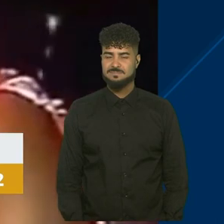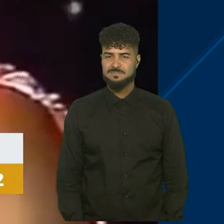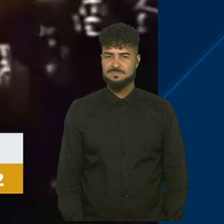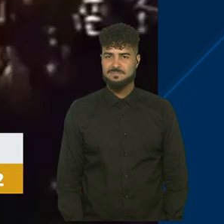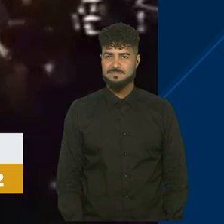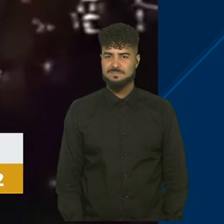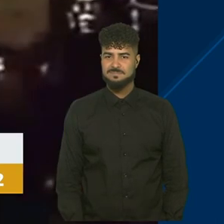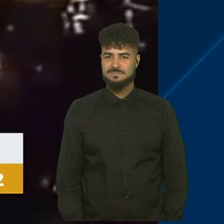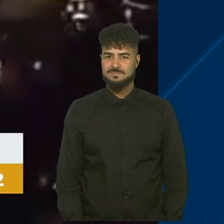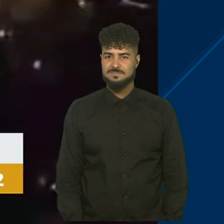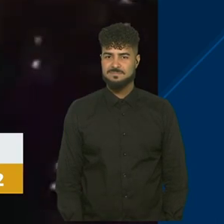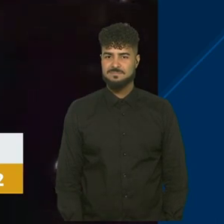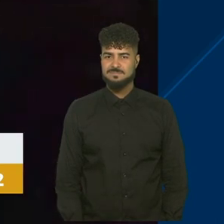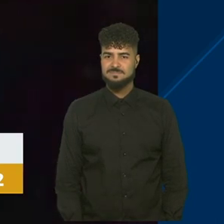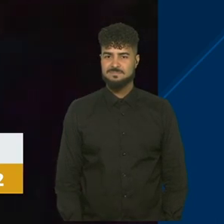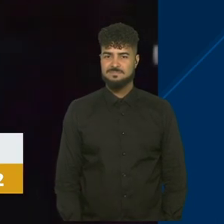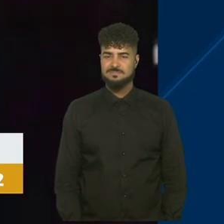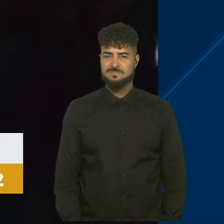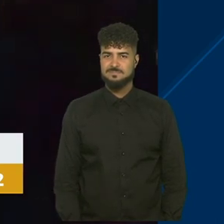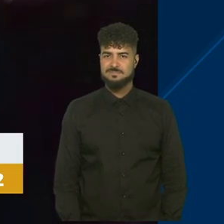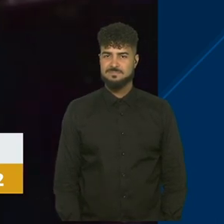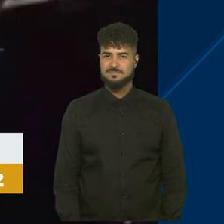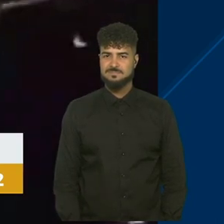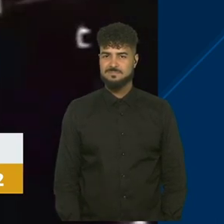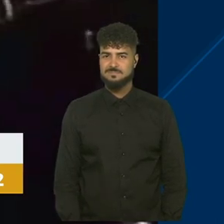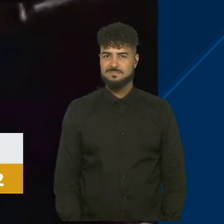A gente